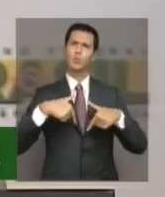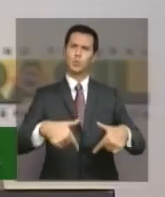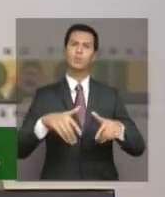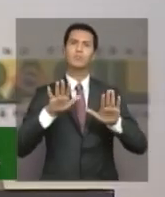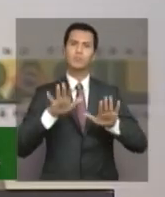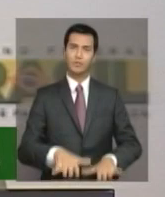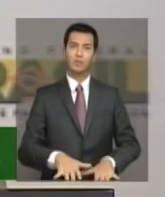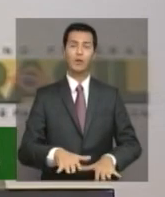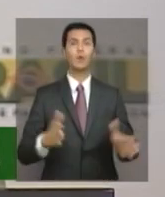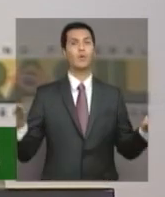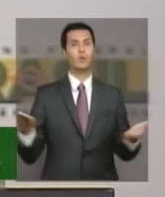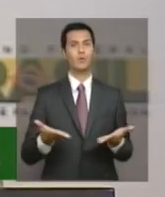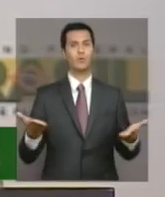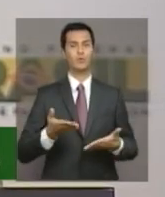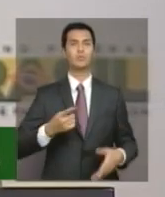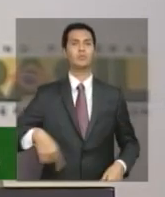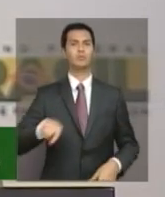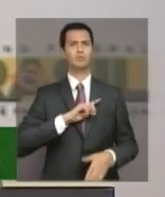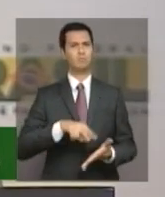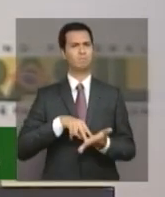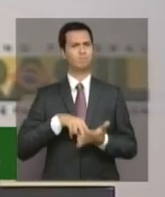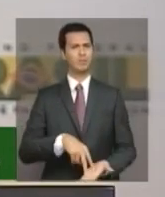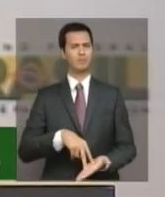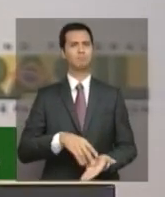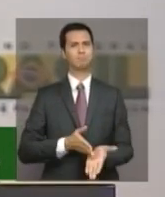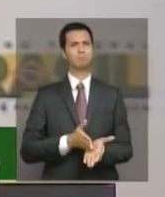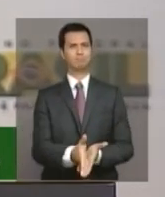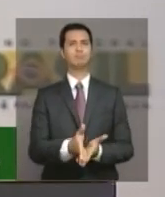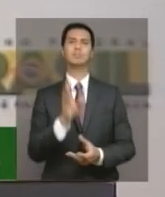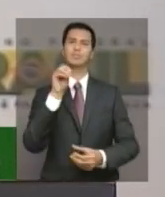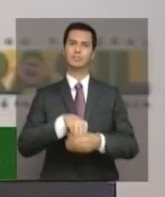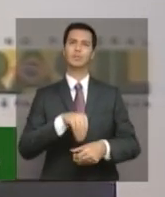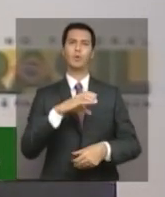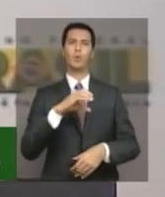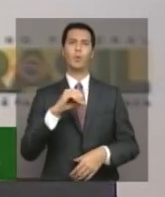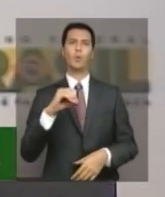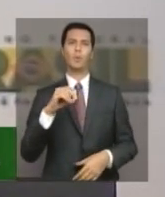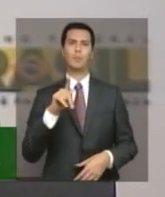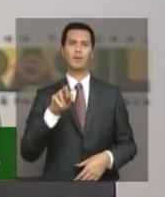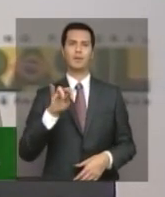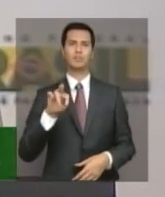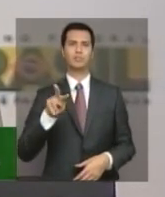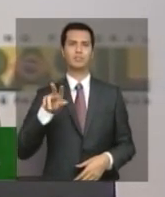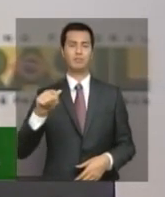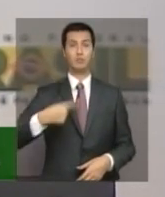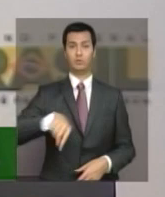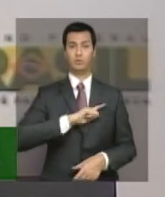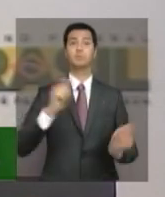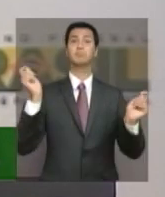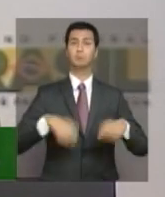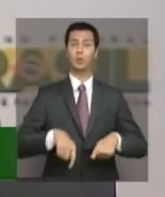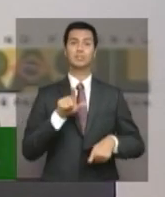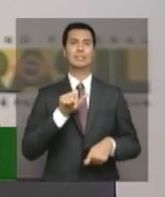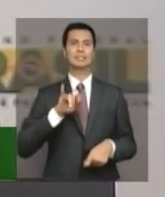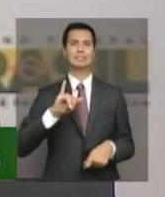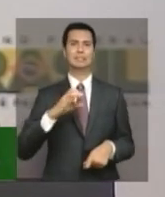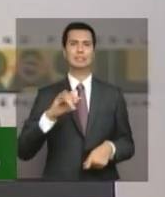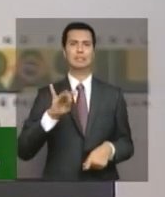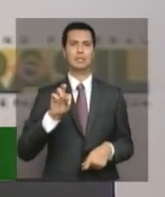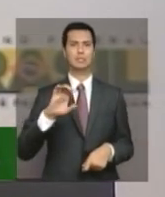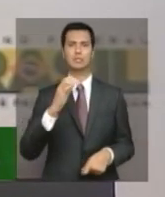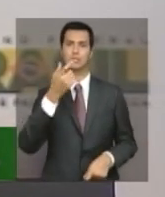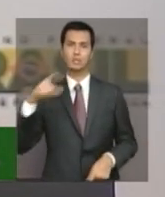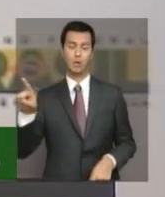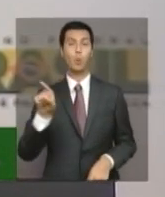lutaram e hoje nós estamos firmes na cooperativa, nós podemos participar de qualquer licitação, nós trabalhamos lá em